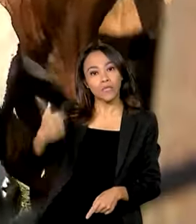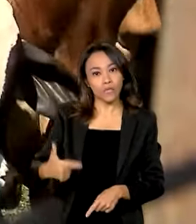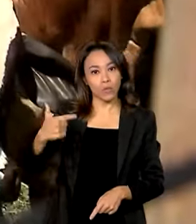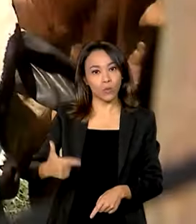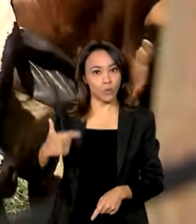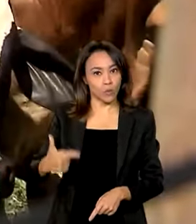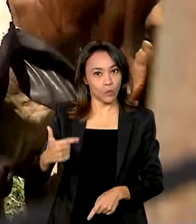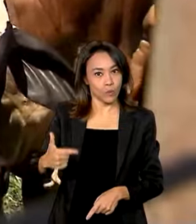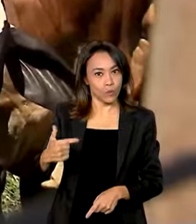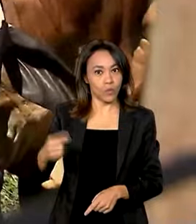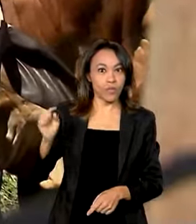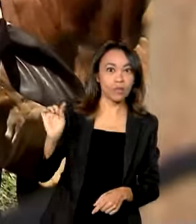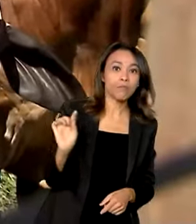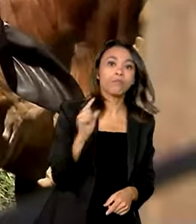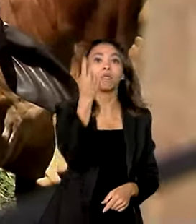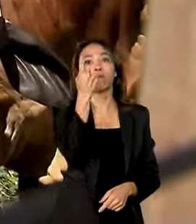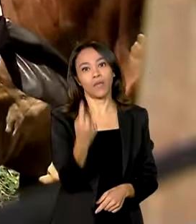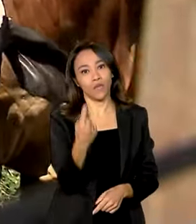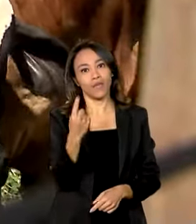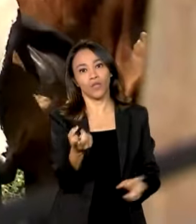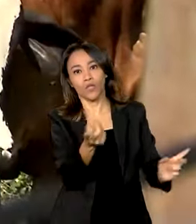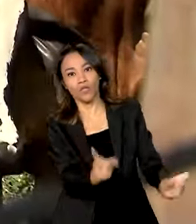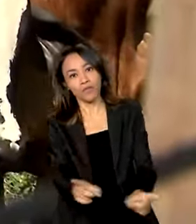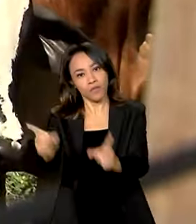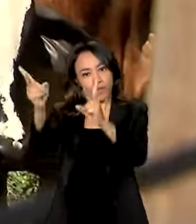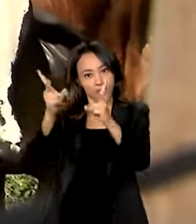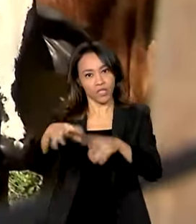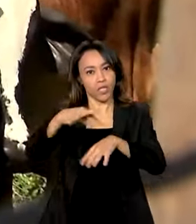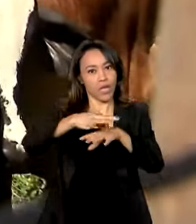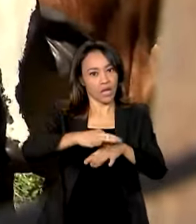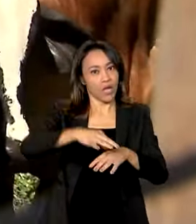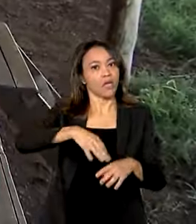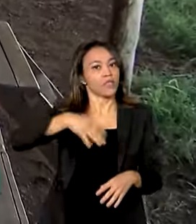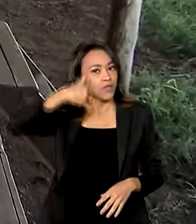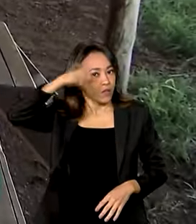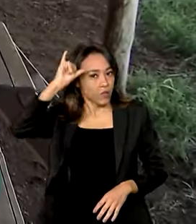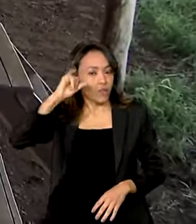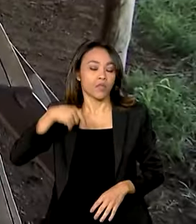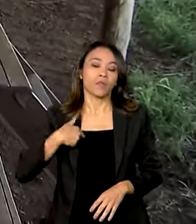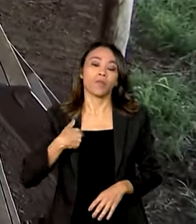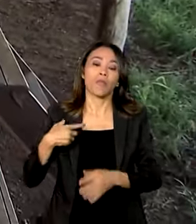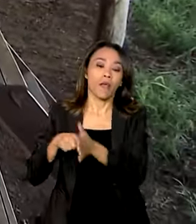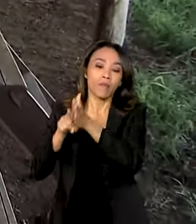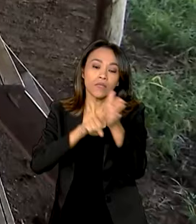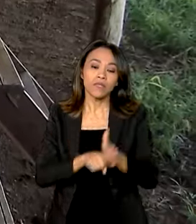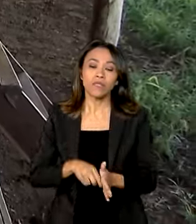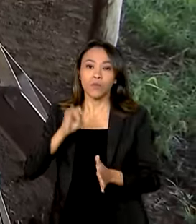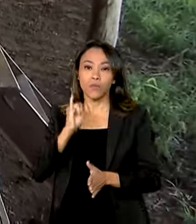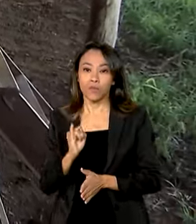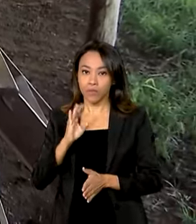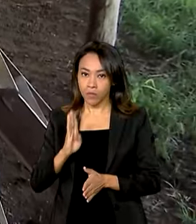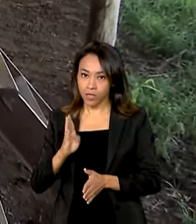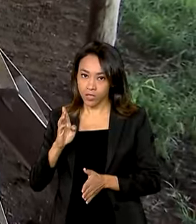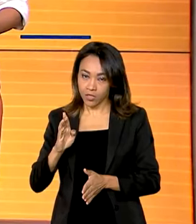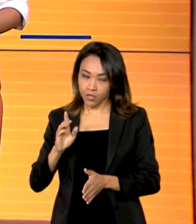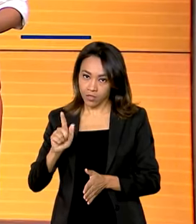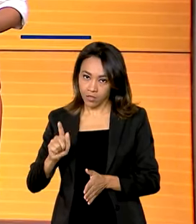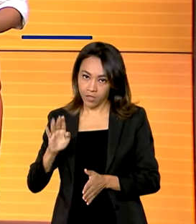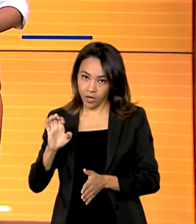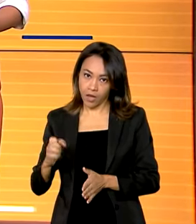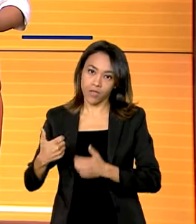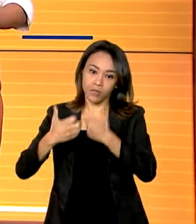lugar e em primeiro na exportação do produto. Segundo o IBGE, só o rebanho bovino passou de